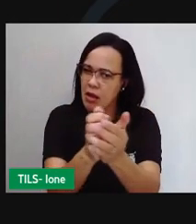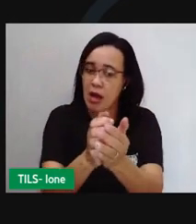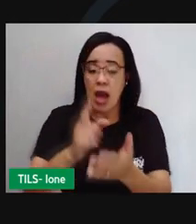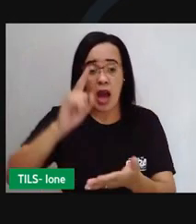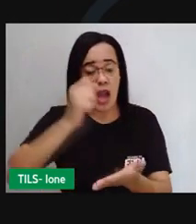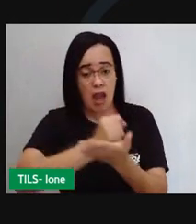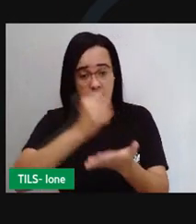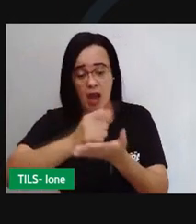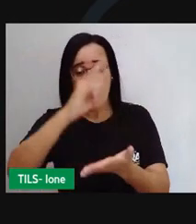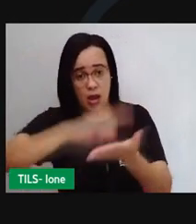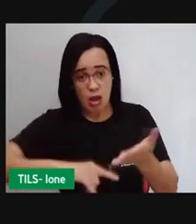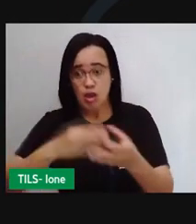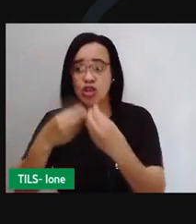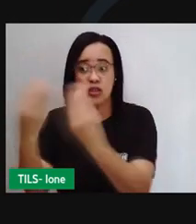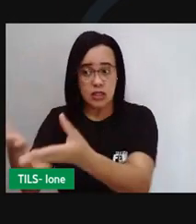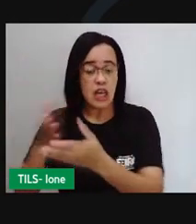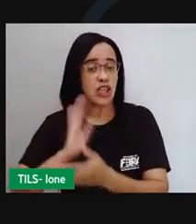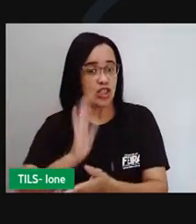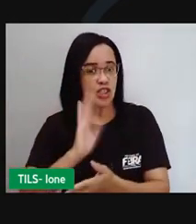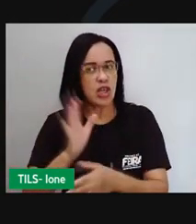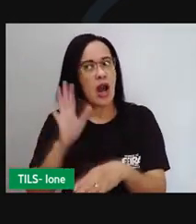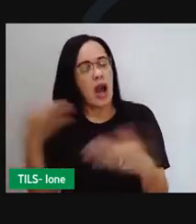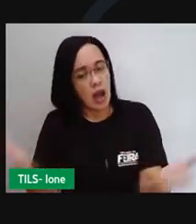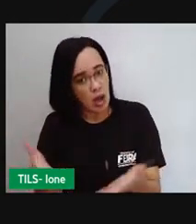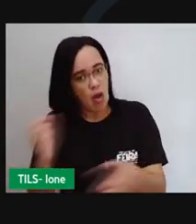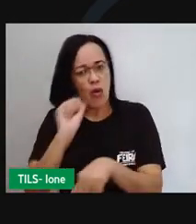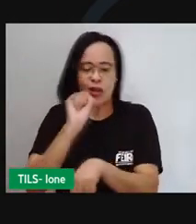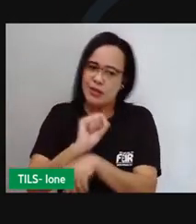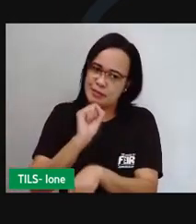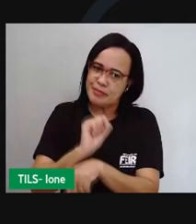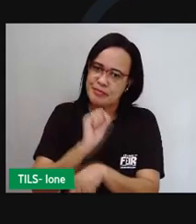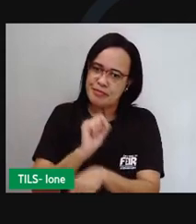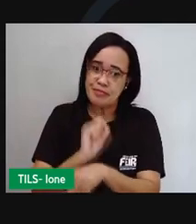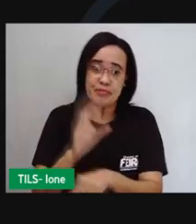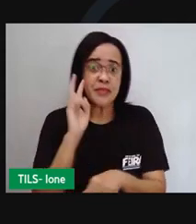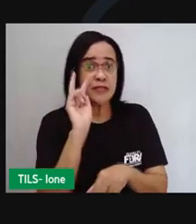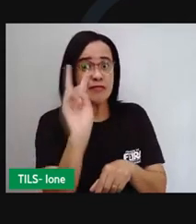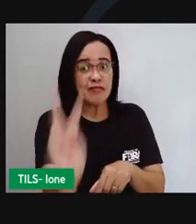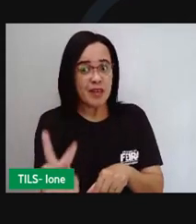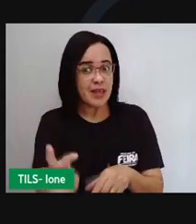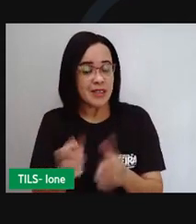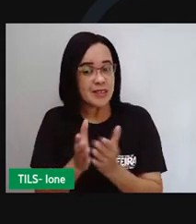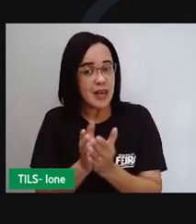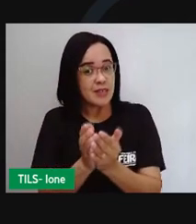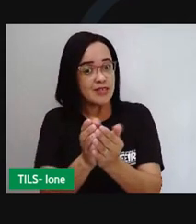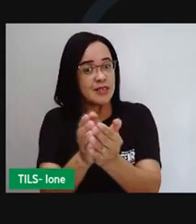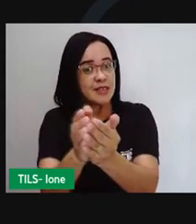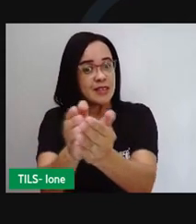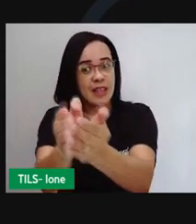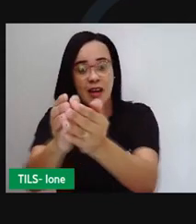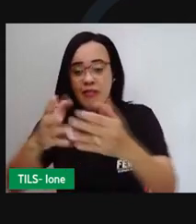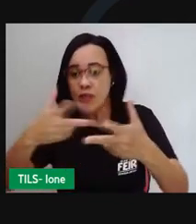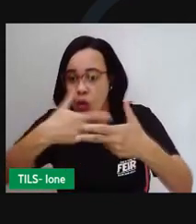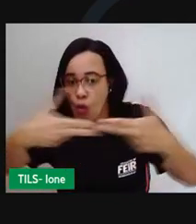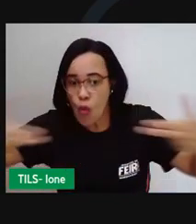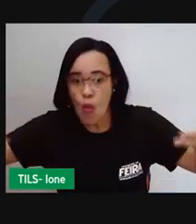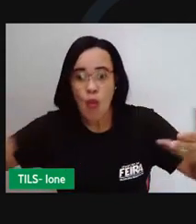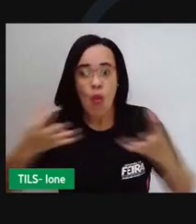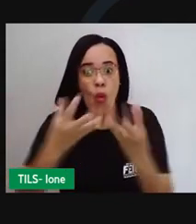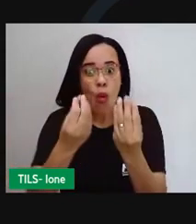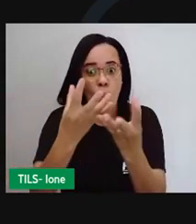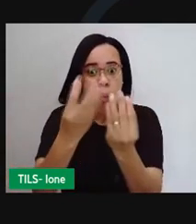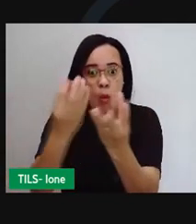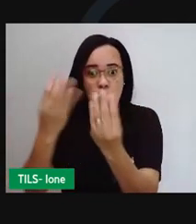temos que aguardar. Veja, meu rei, os navios estão cheios de mercadorias e não podem zafar.